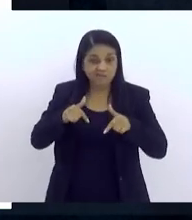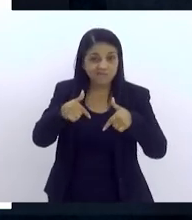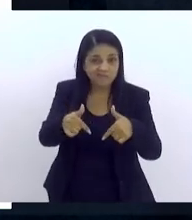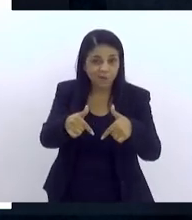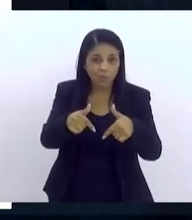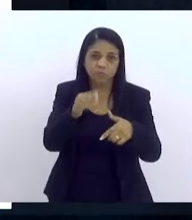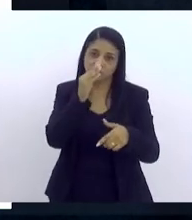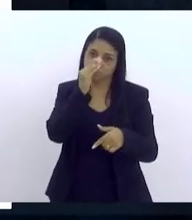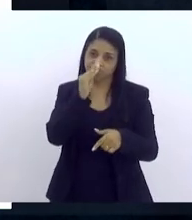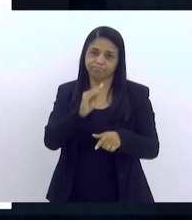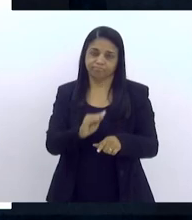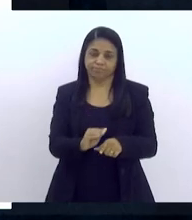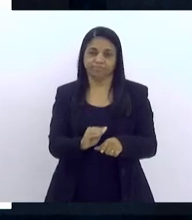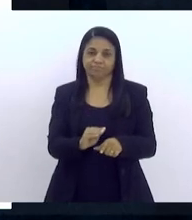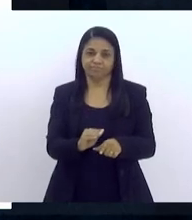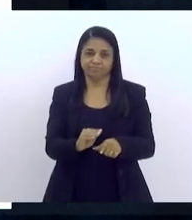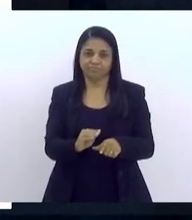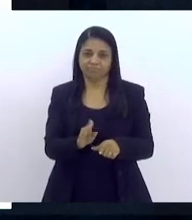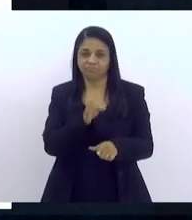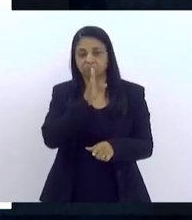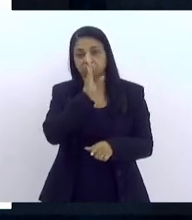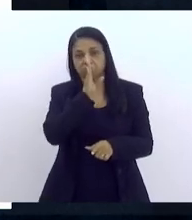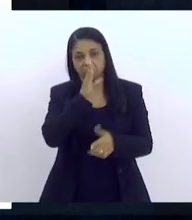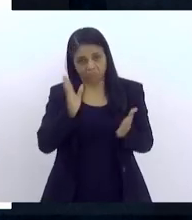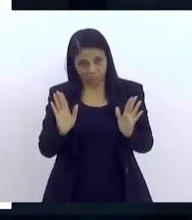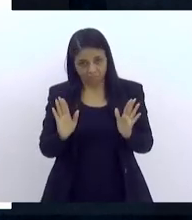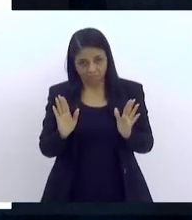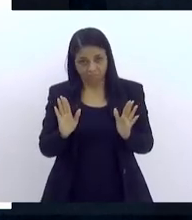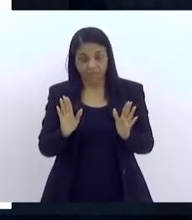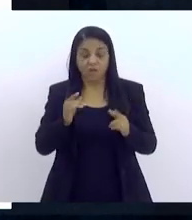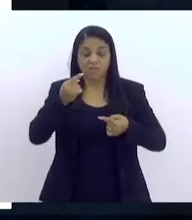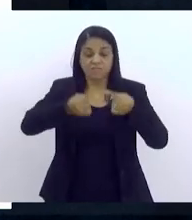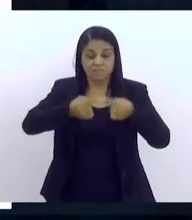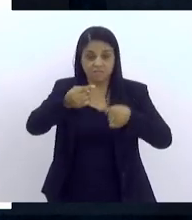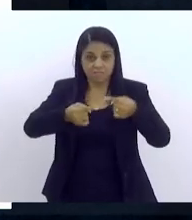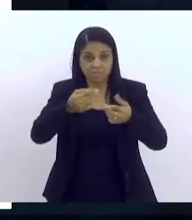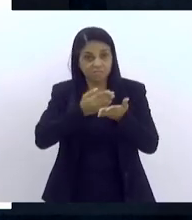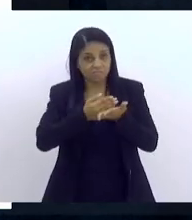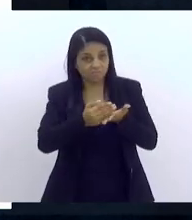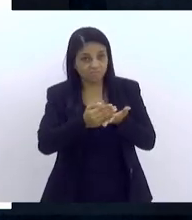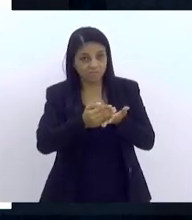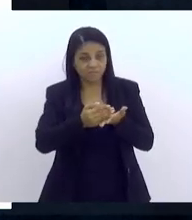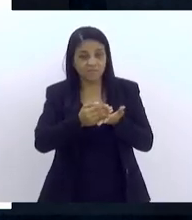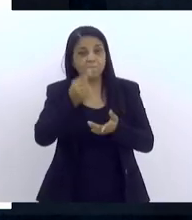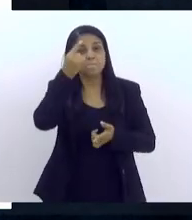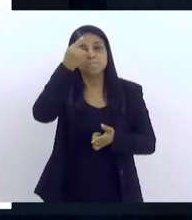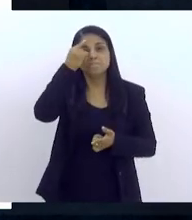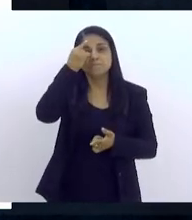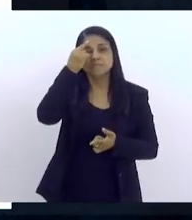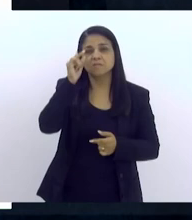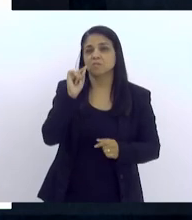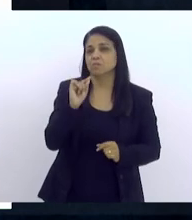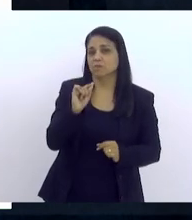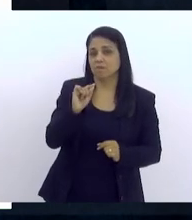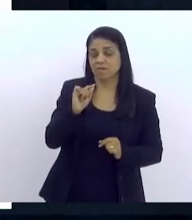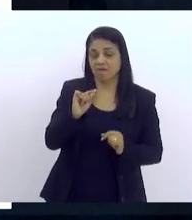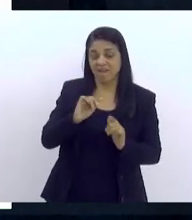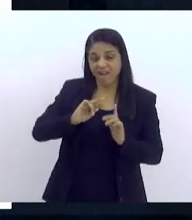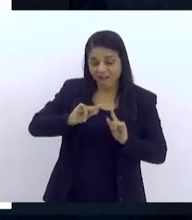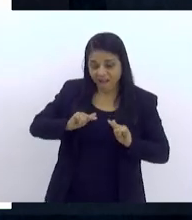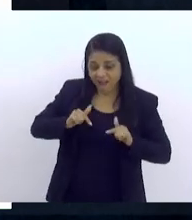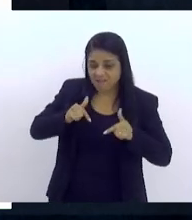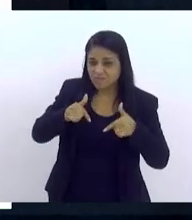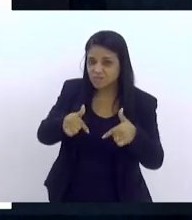começa esse tipo de debate, o ponto de partida é pensar que ações e que